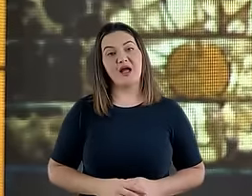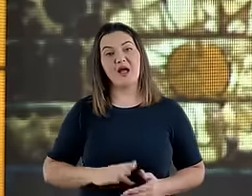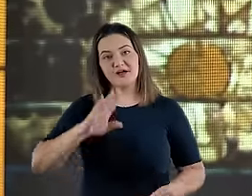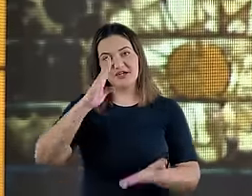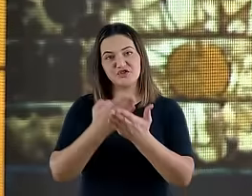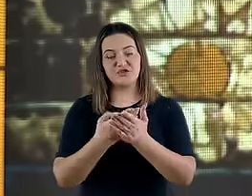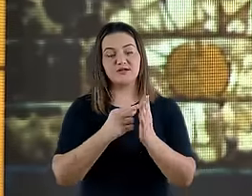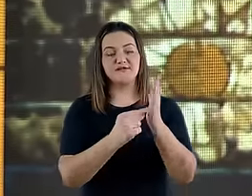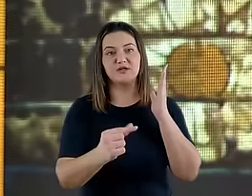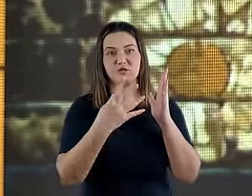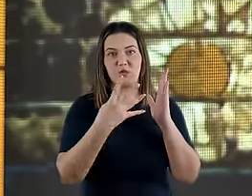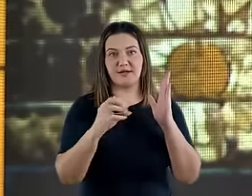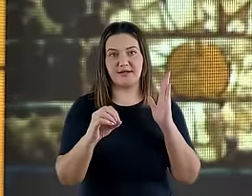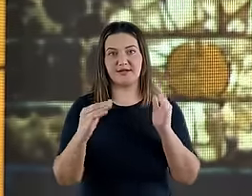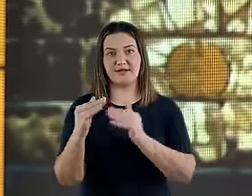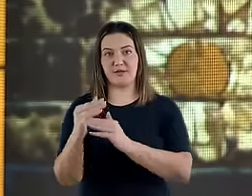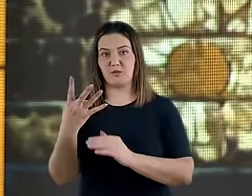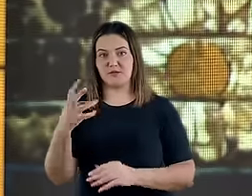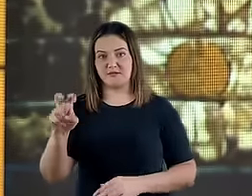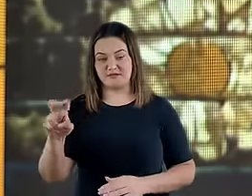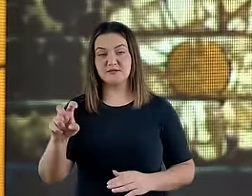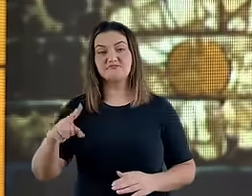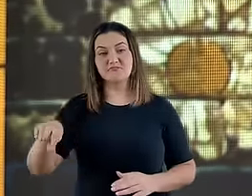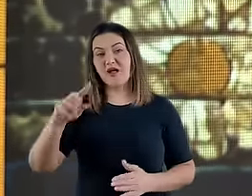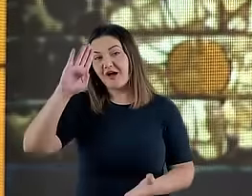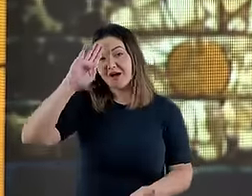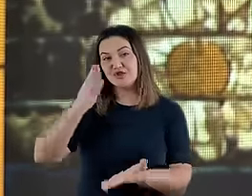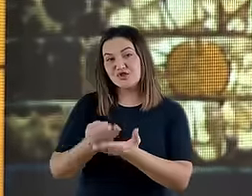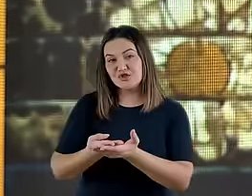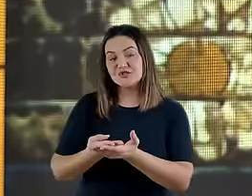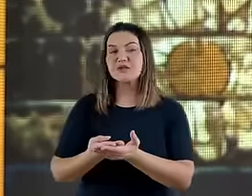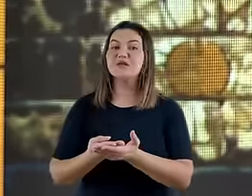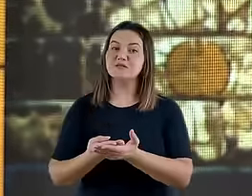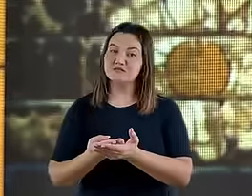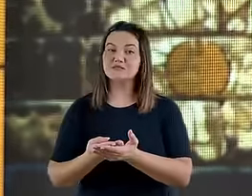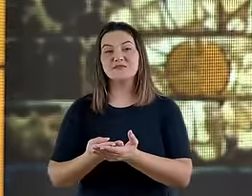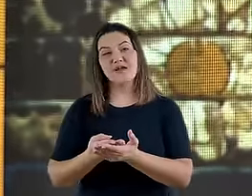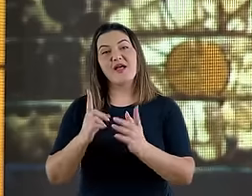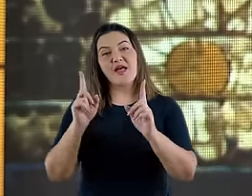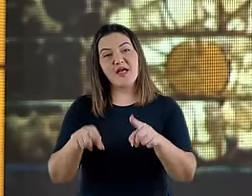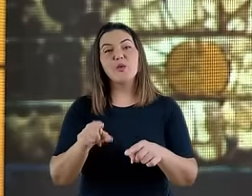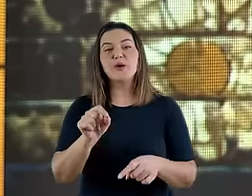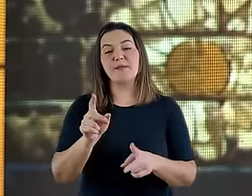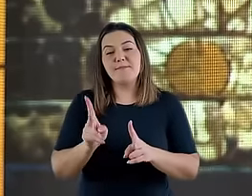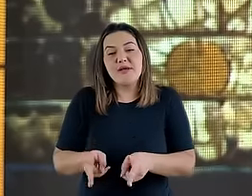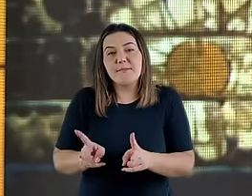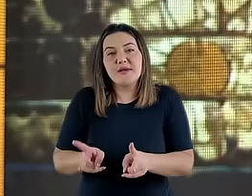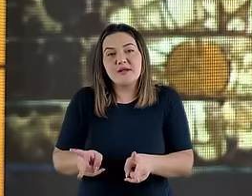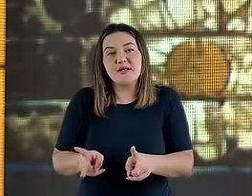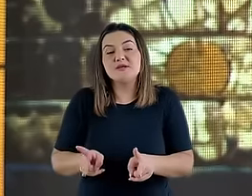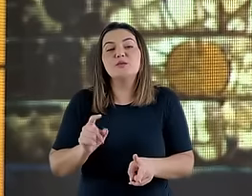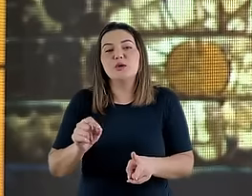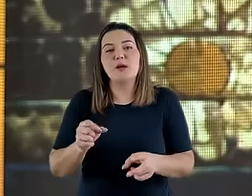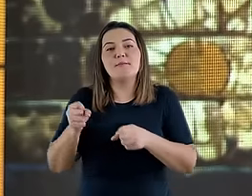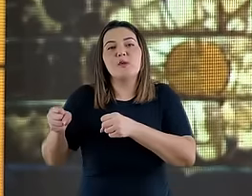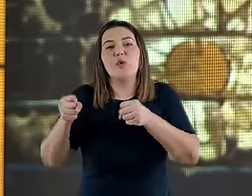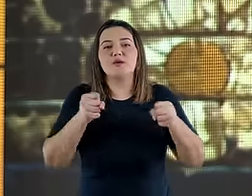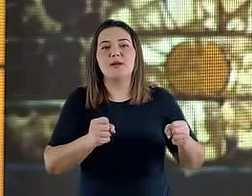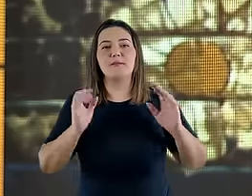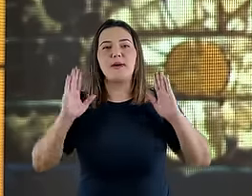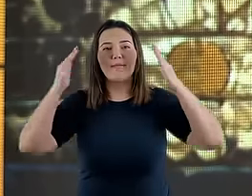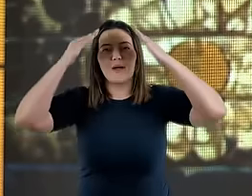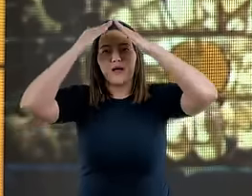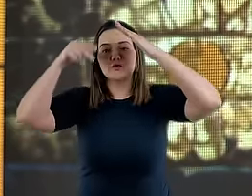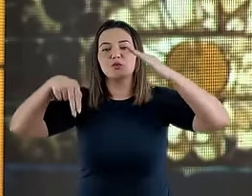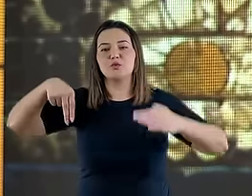versos 40 a 45, eles acreditam que está se referindo a uma permanência do papado como o reino do